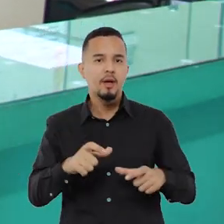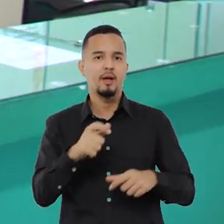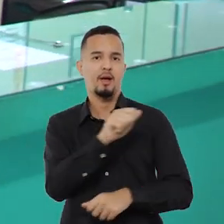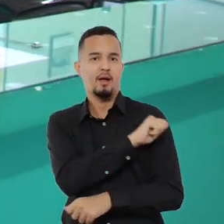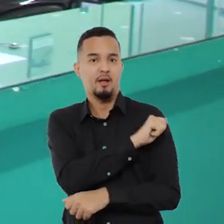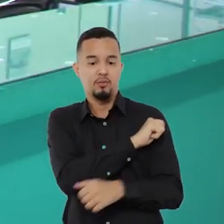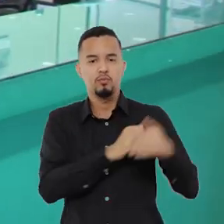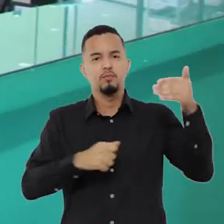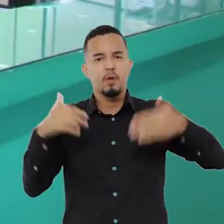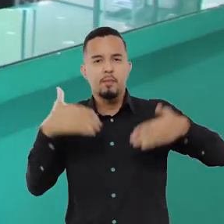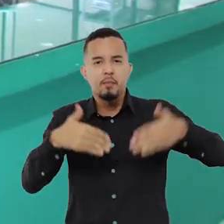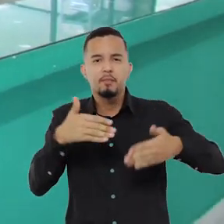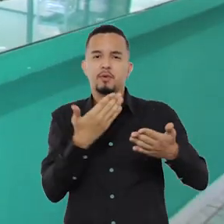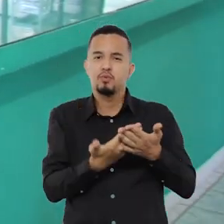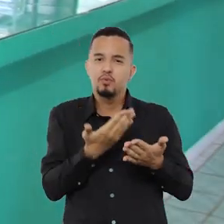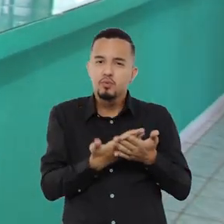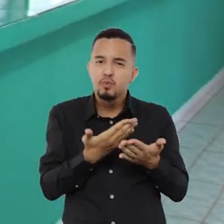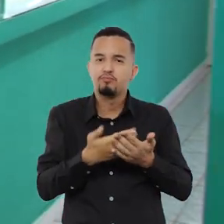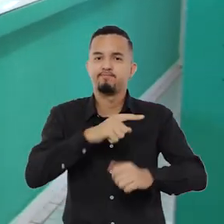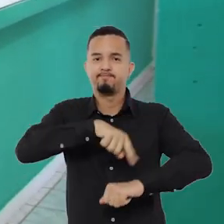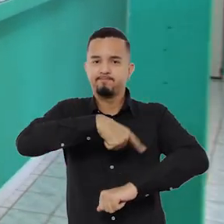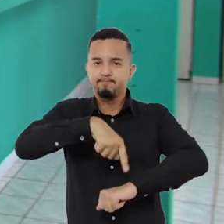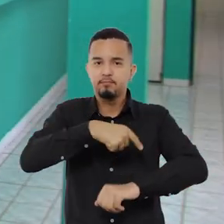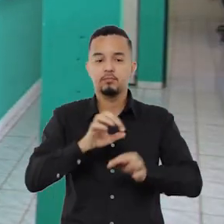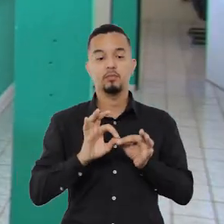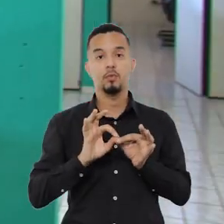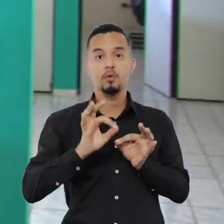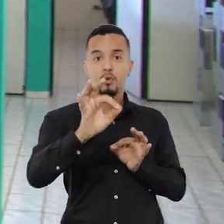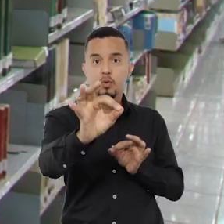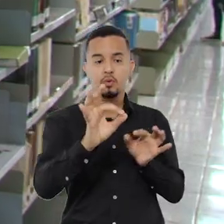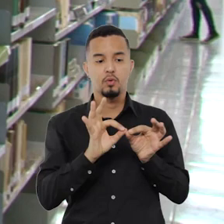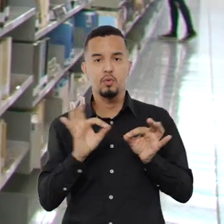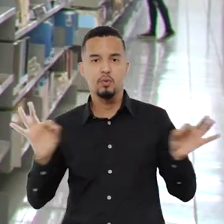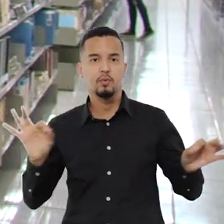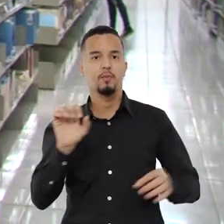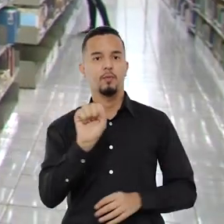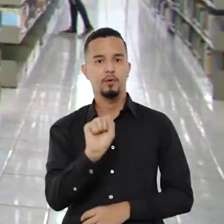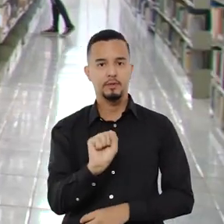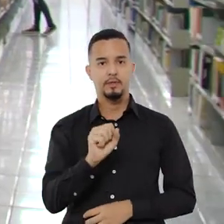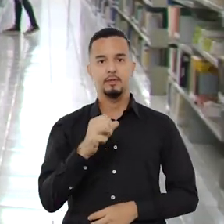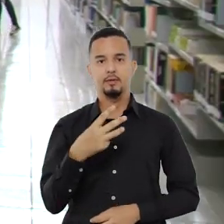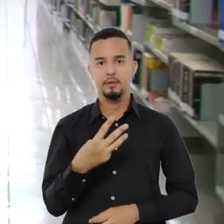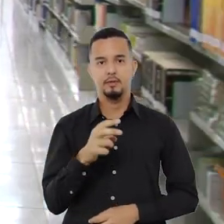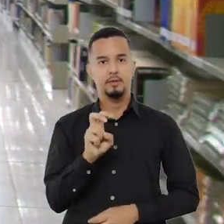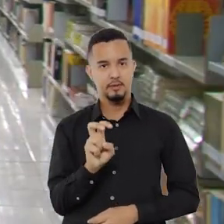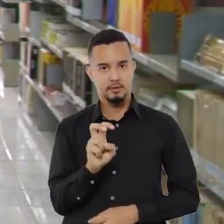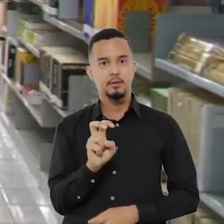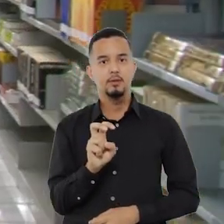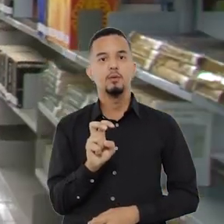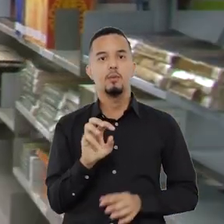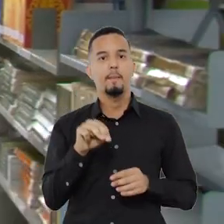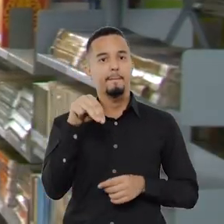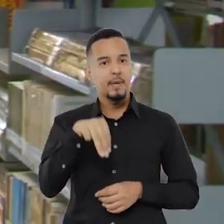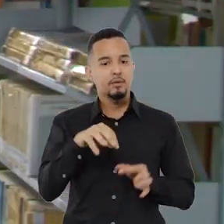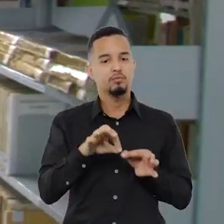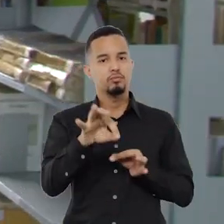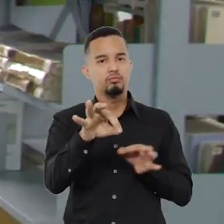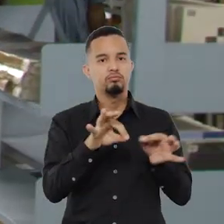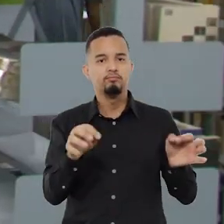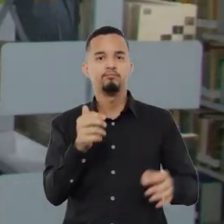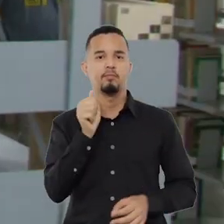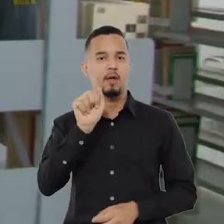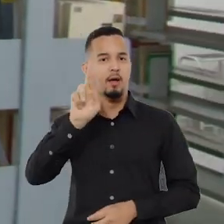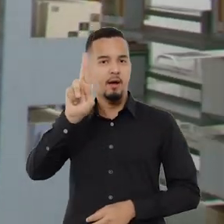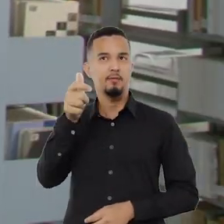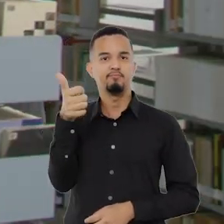estudantes passam suas horas de estudo. Possui uma área total de 835,4 metros quadrados